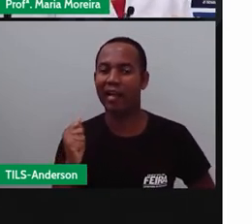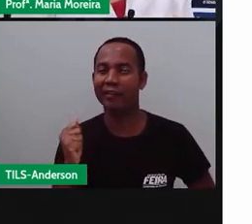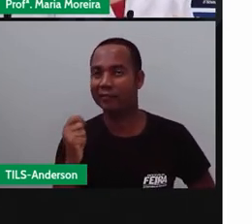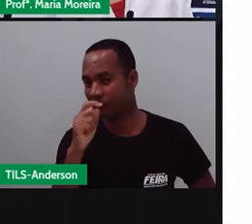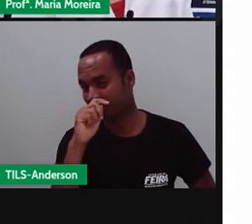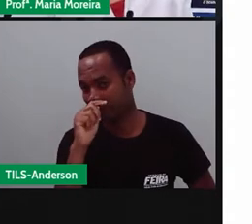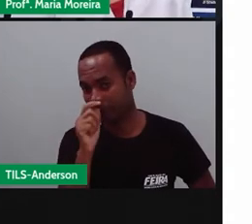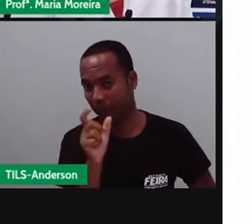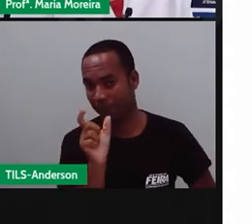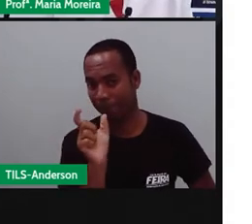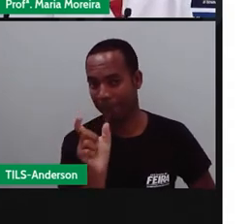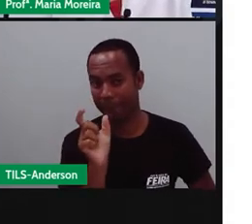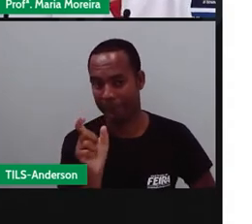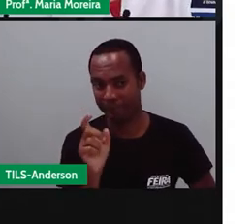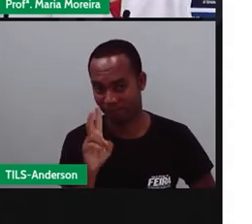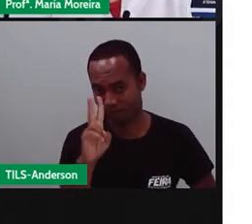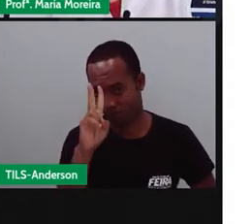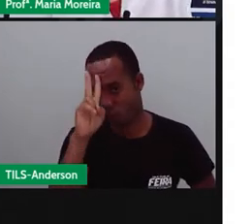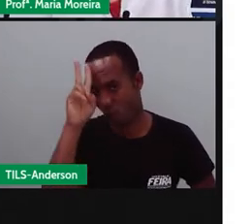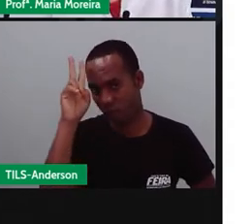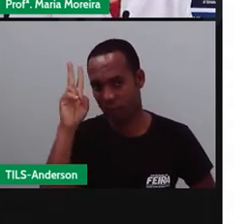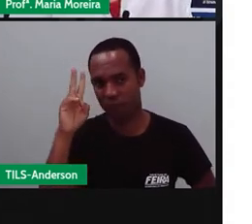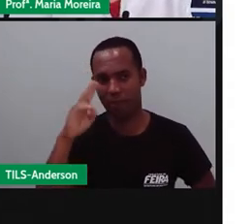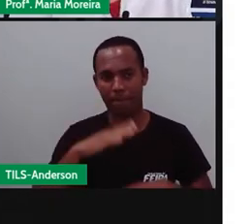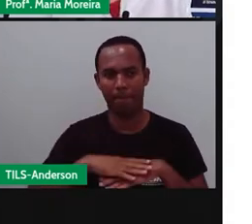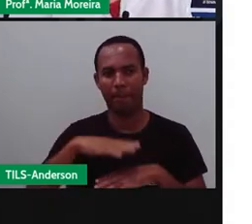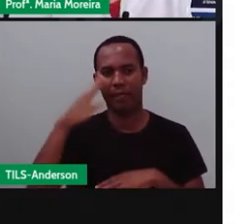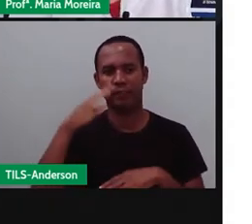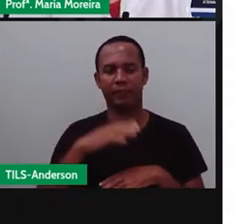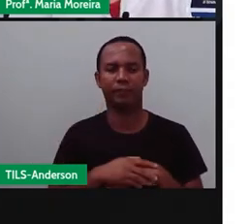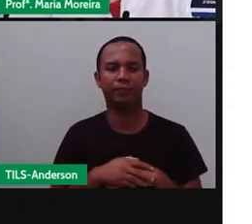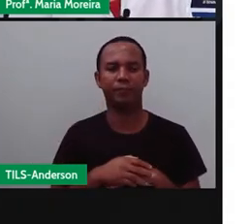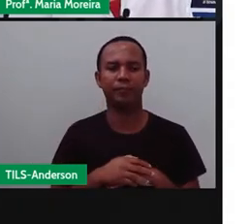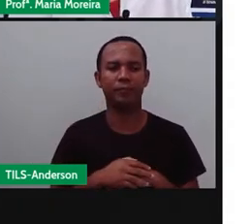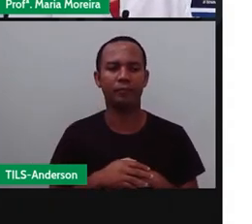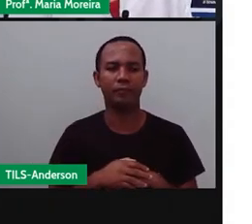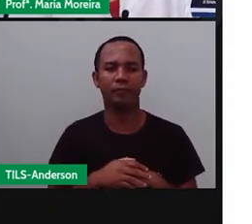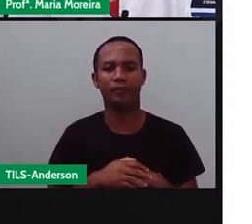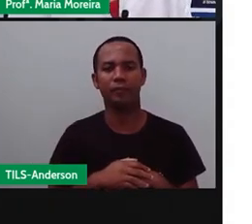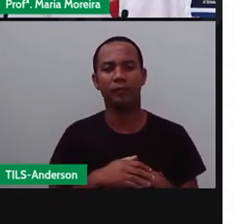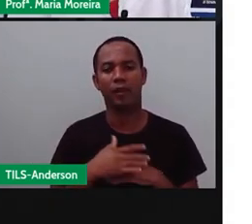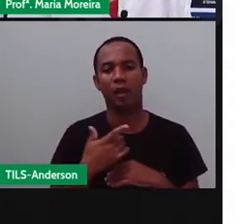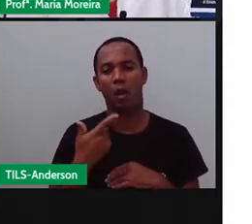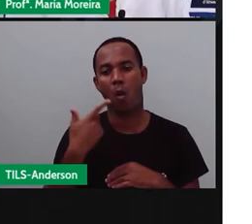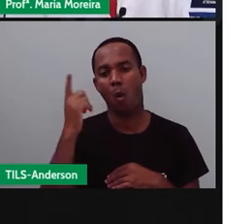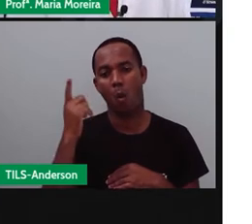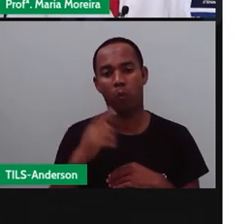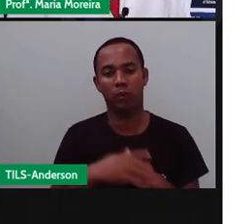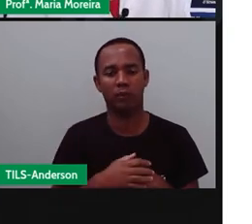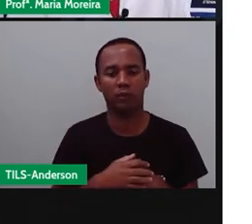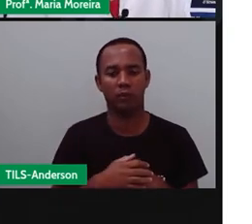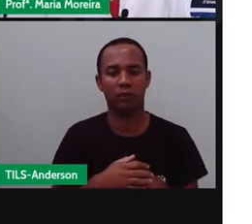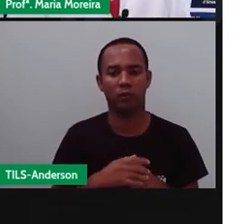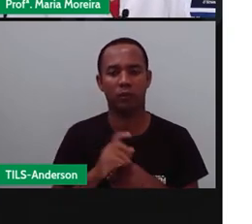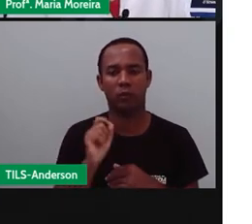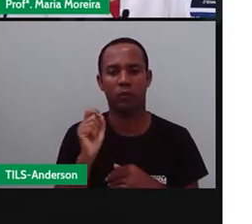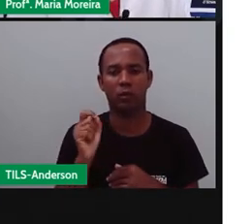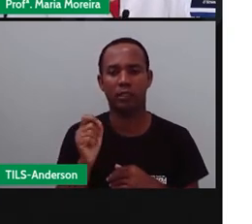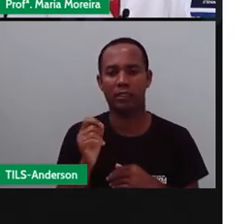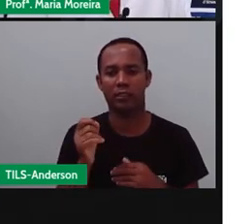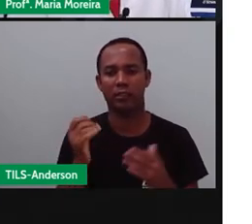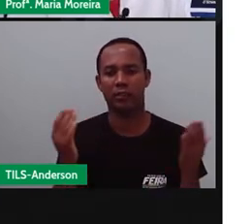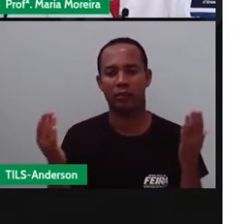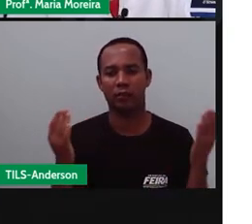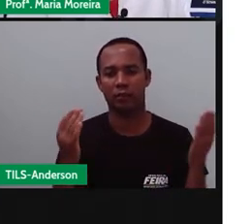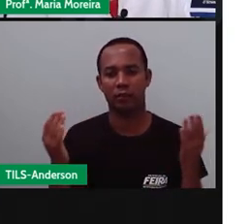será a minha sílaba o quê? Forte. E as outras, como o cá, como o mei, naqui, será o quê? Sílabas